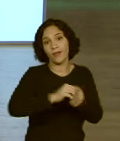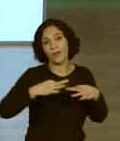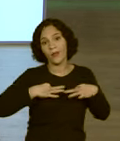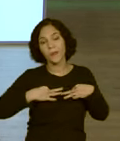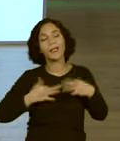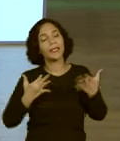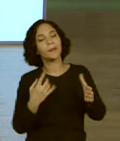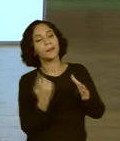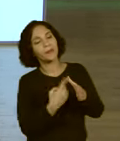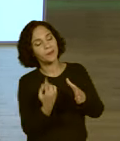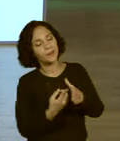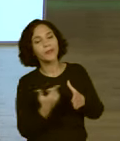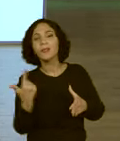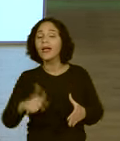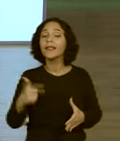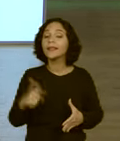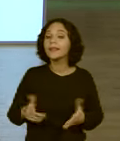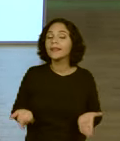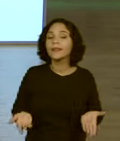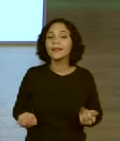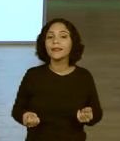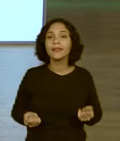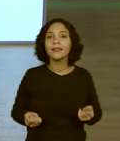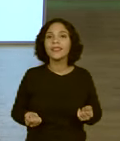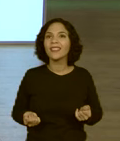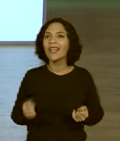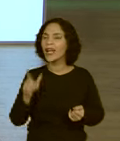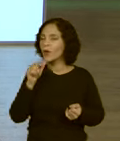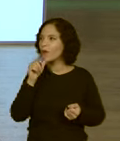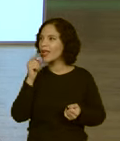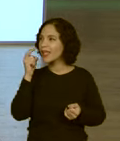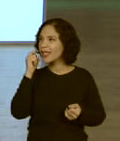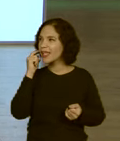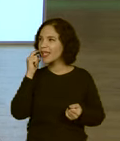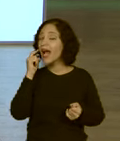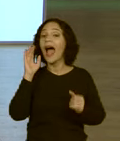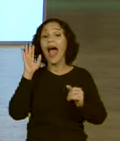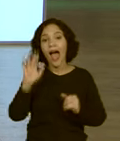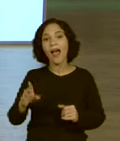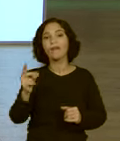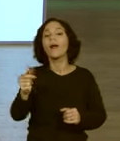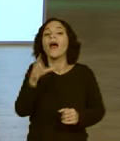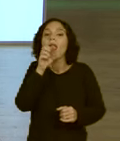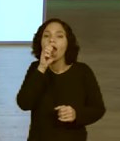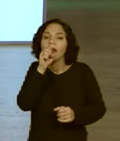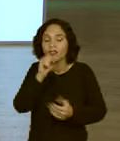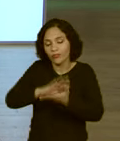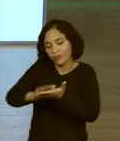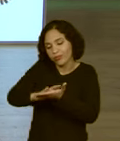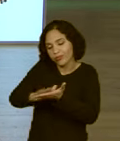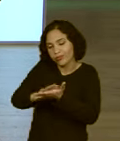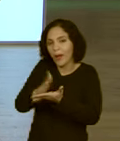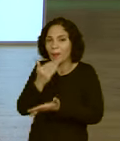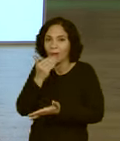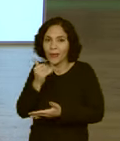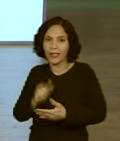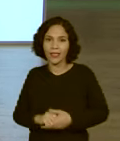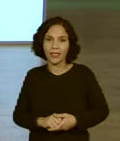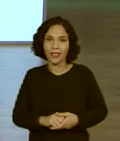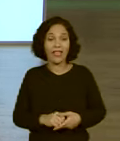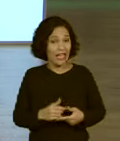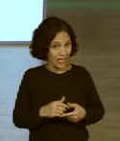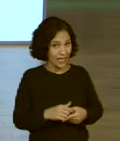Isso. Certo? E o que mais? Água, água. Ah, já sei. Eu tenho que lavar a laranja para comer. Tem que lavar a laranja?